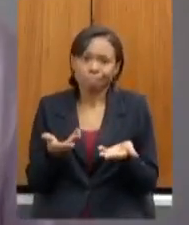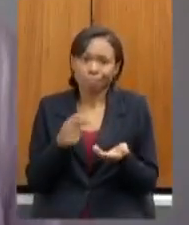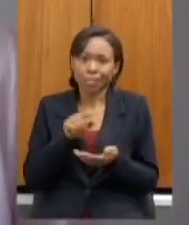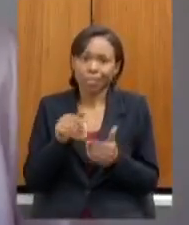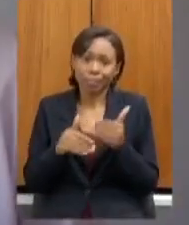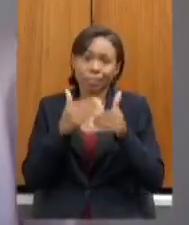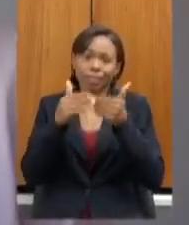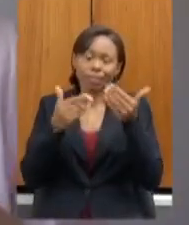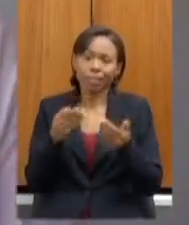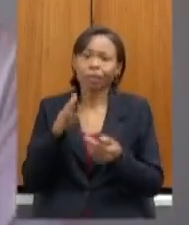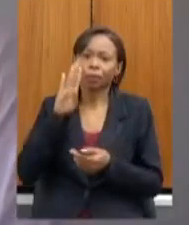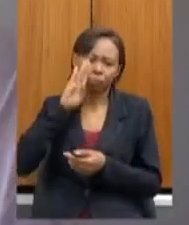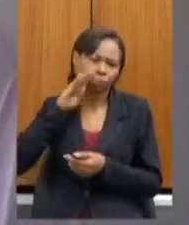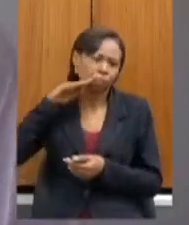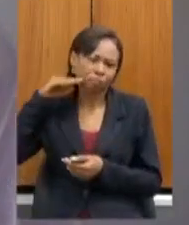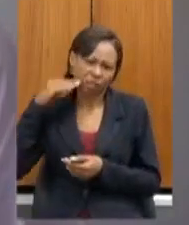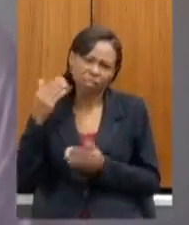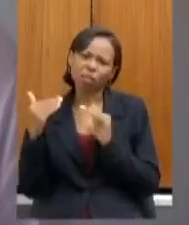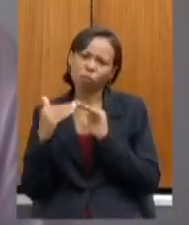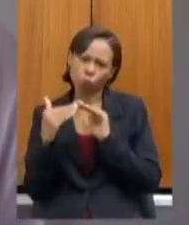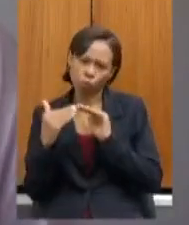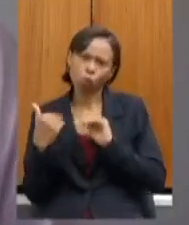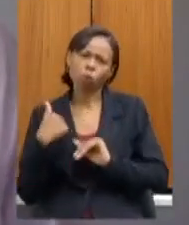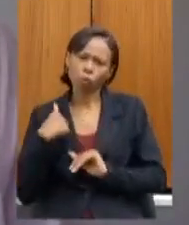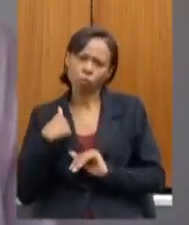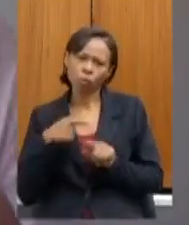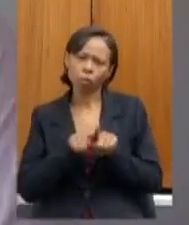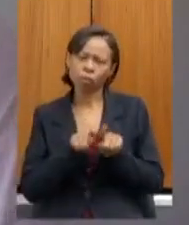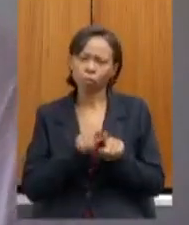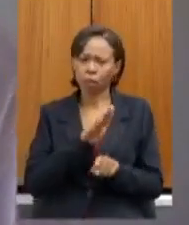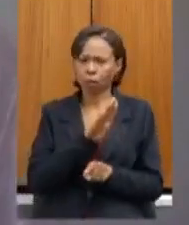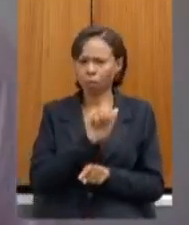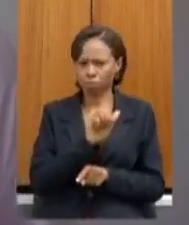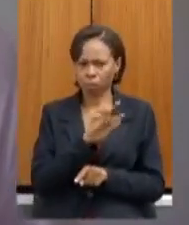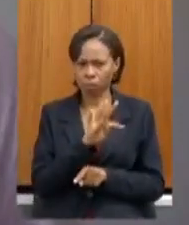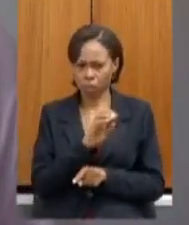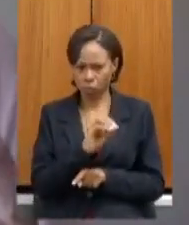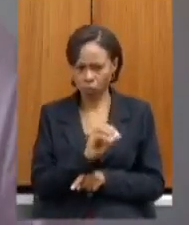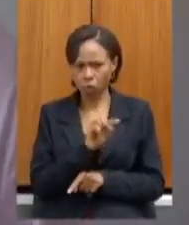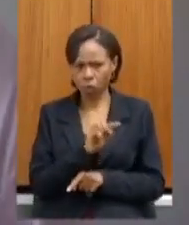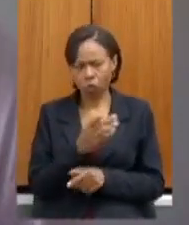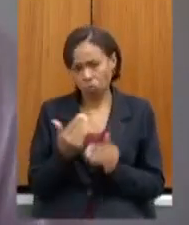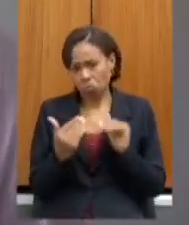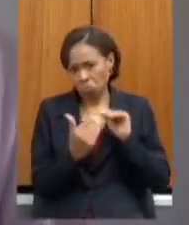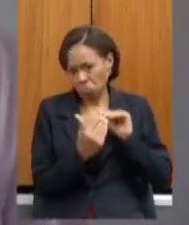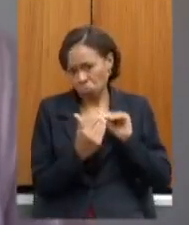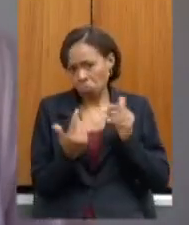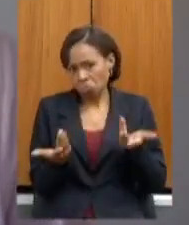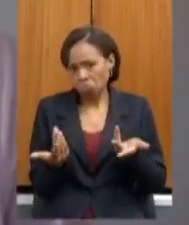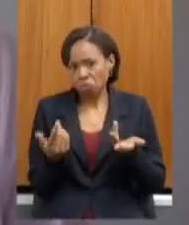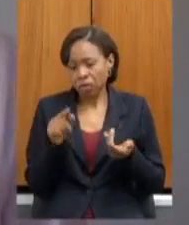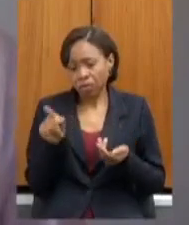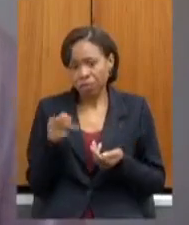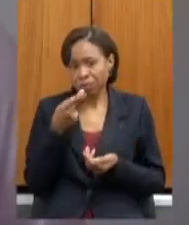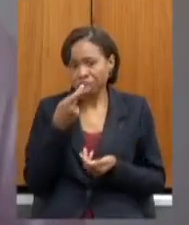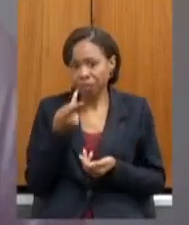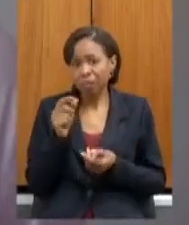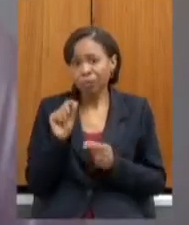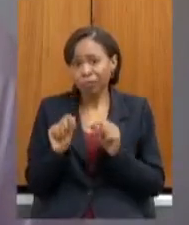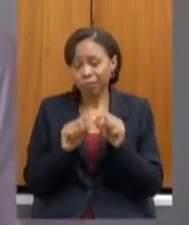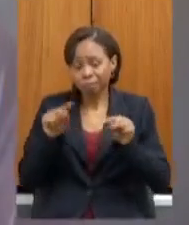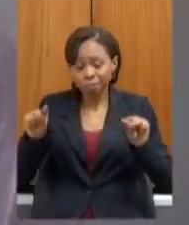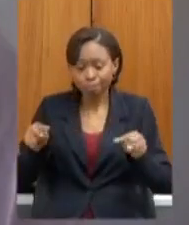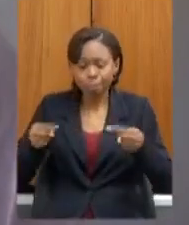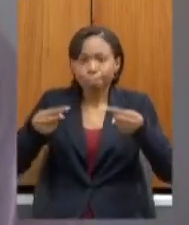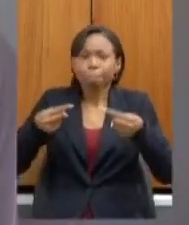Beatriz concorde comigo que o deputado Bartô enfim todas as pessoas que aqui destacaram a situação do desafio do